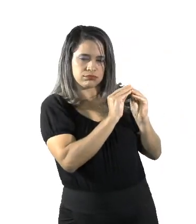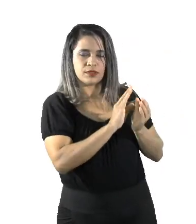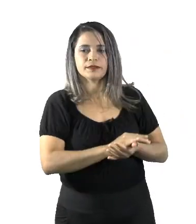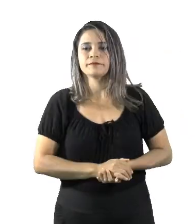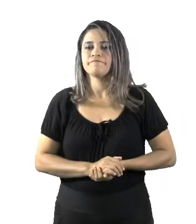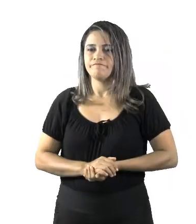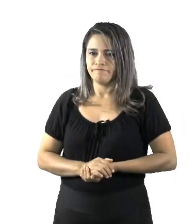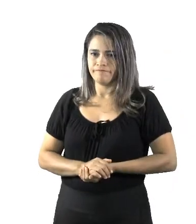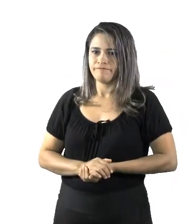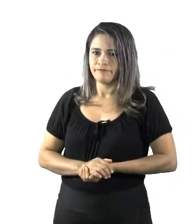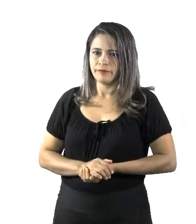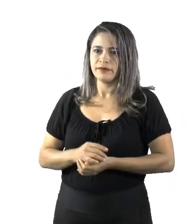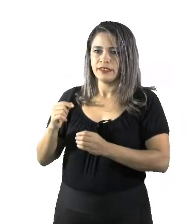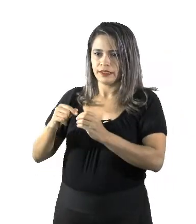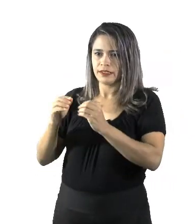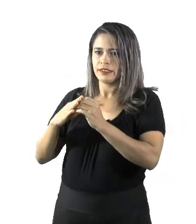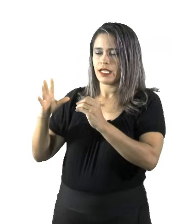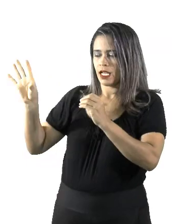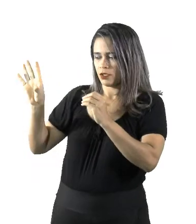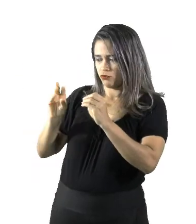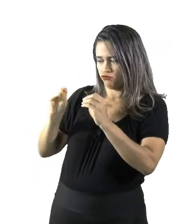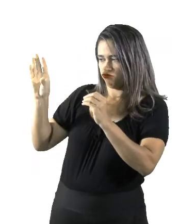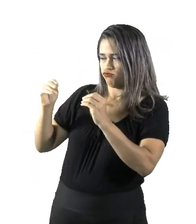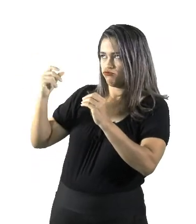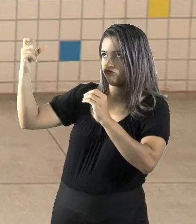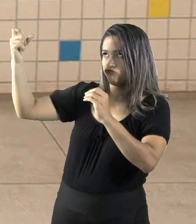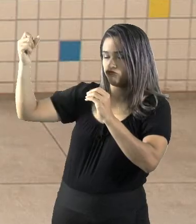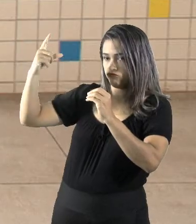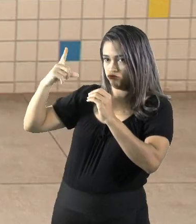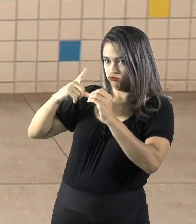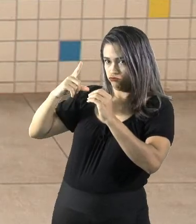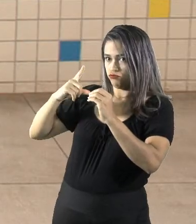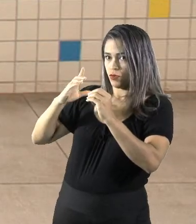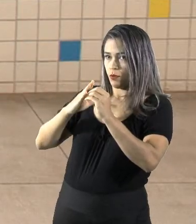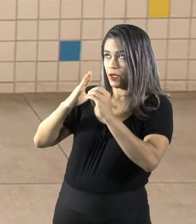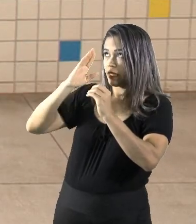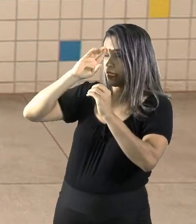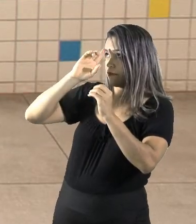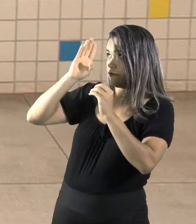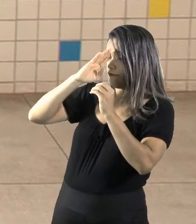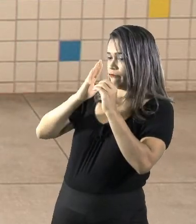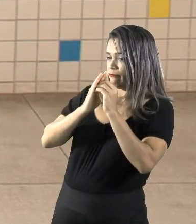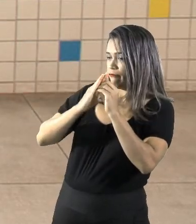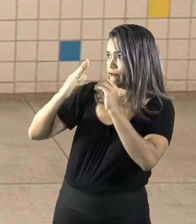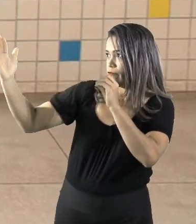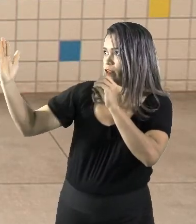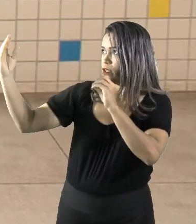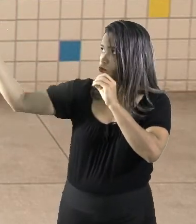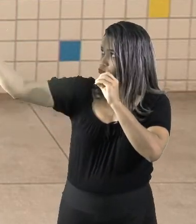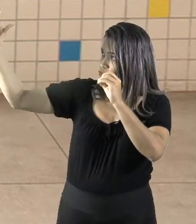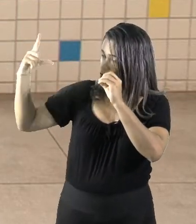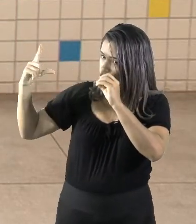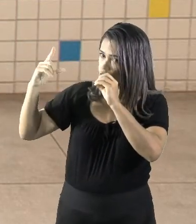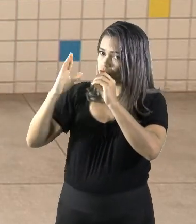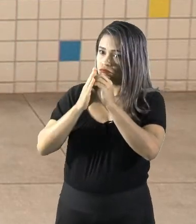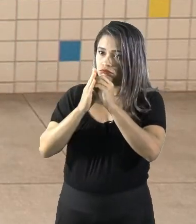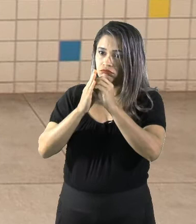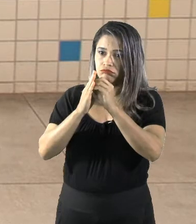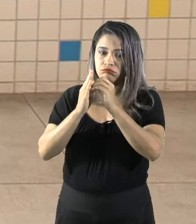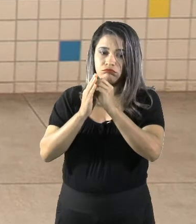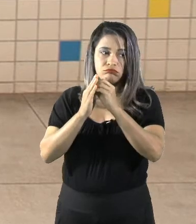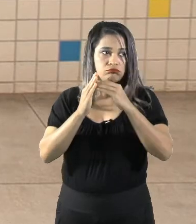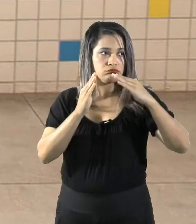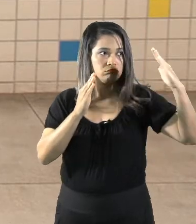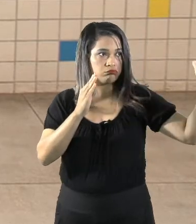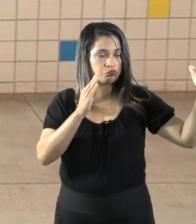incidência dos raios solares, porque o planeta está virado para a direção do Sol. E 12 horas que ele não está